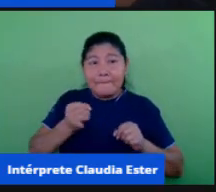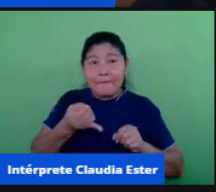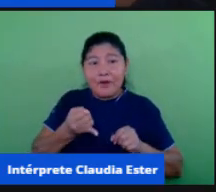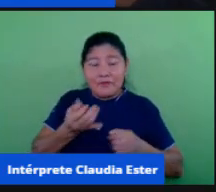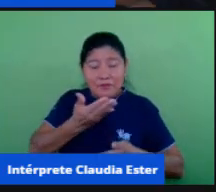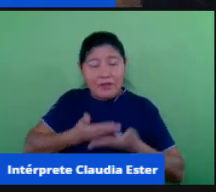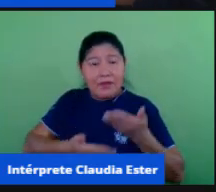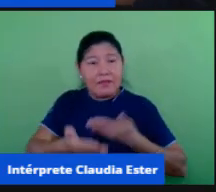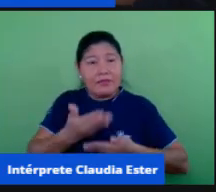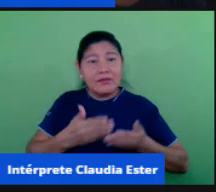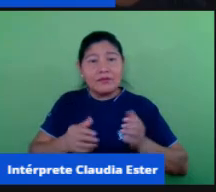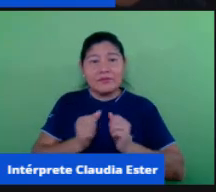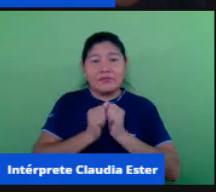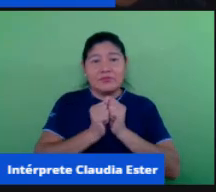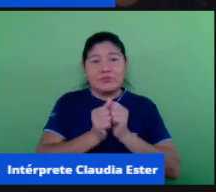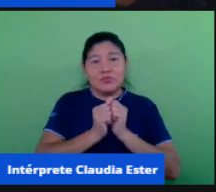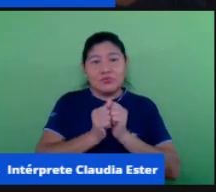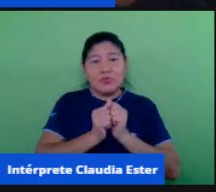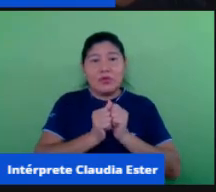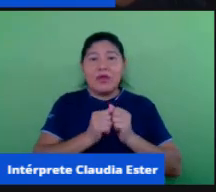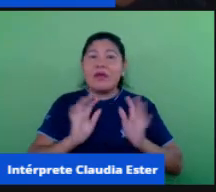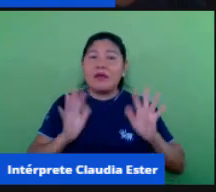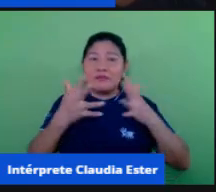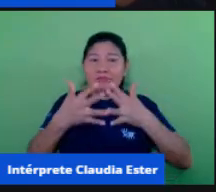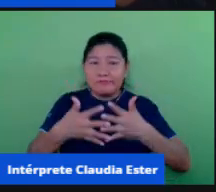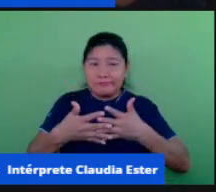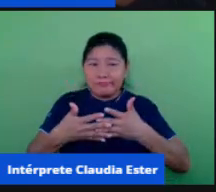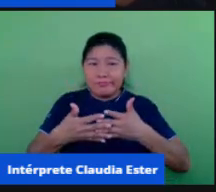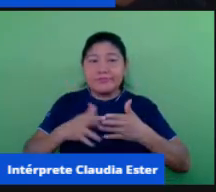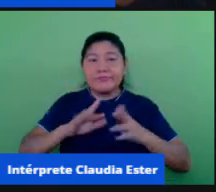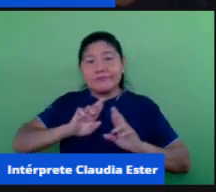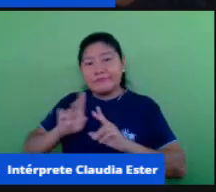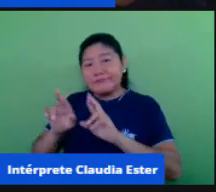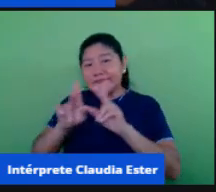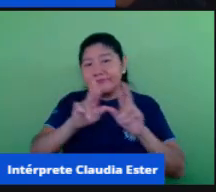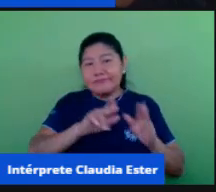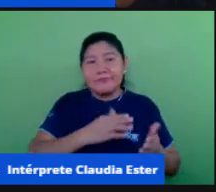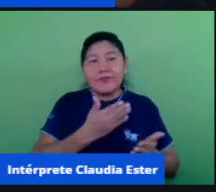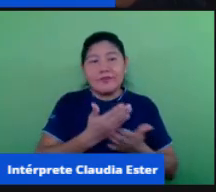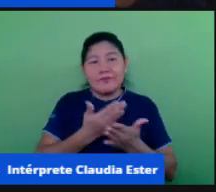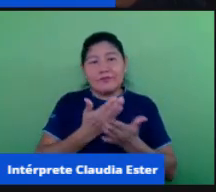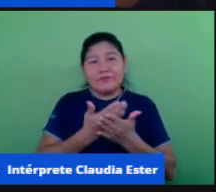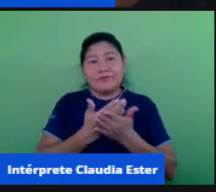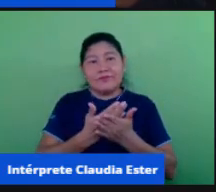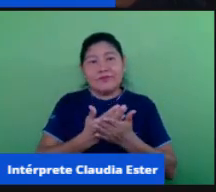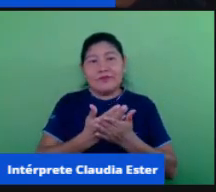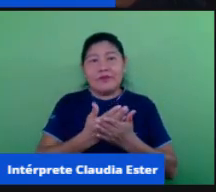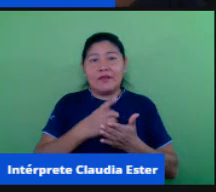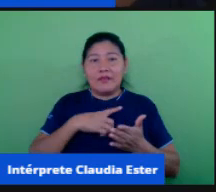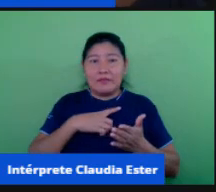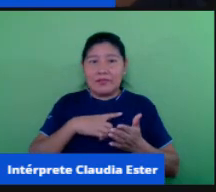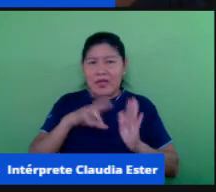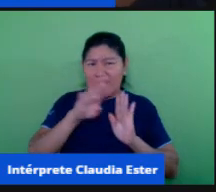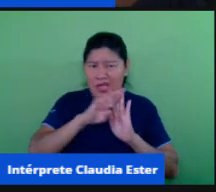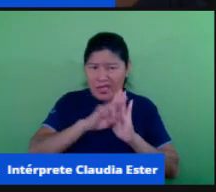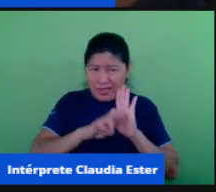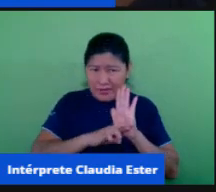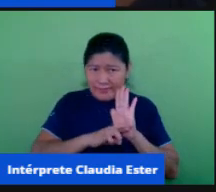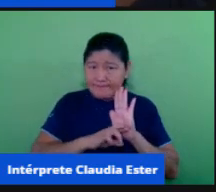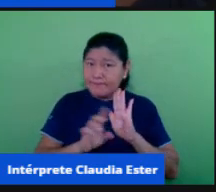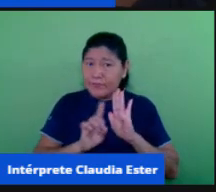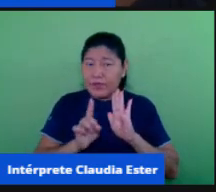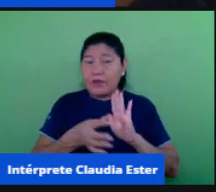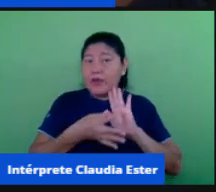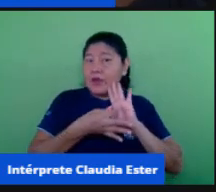interdisciplinar interdisciplinar ela facilita o nosso trabalho mas também não é regra né porque